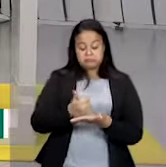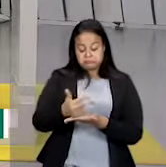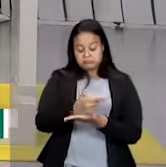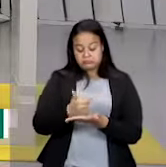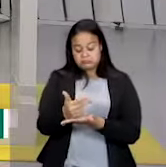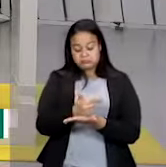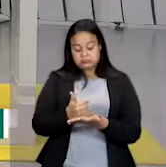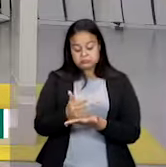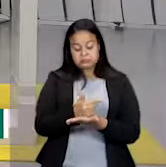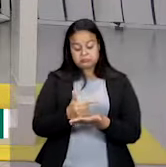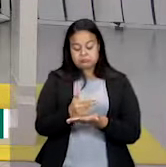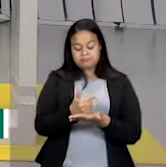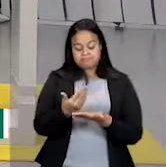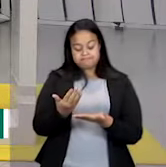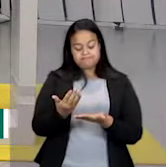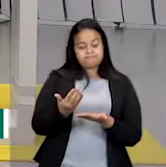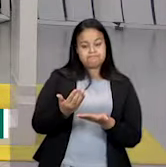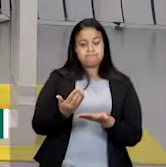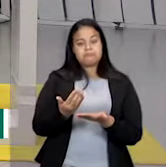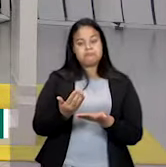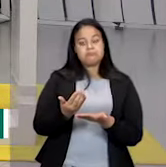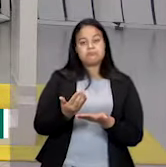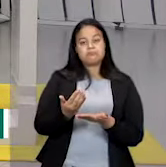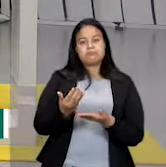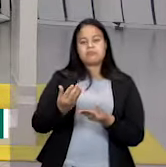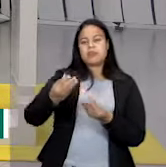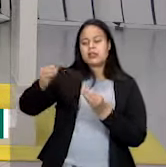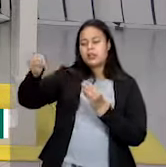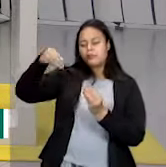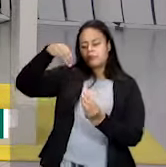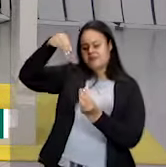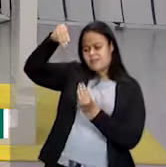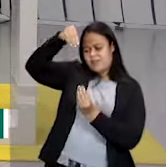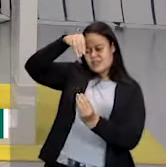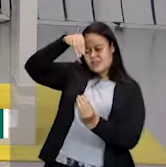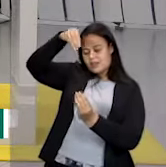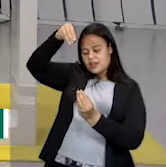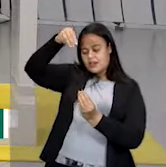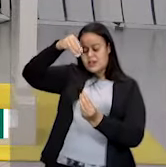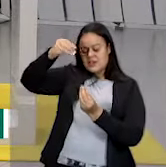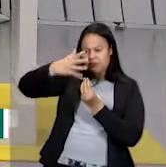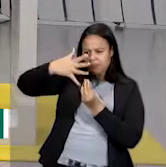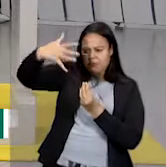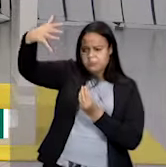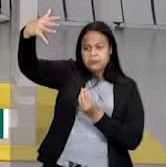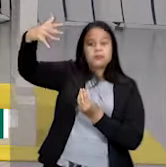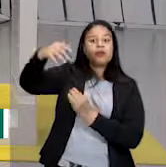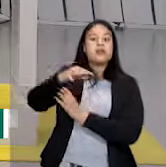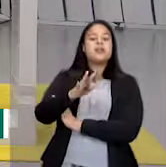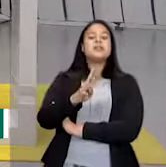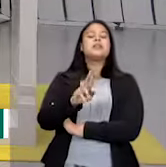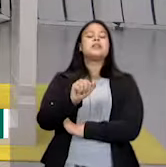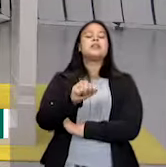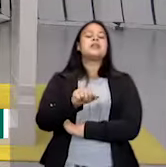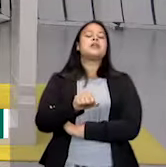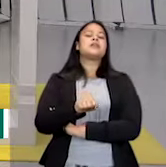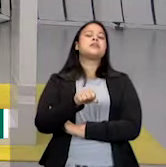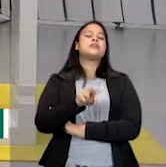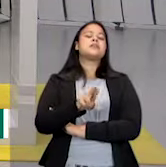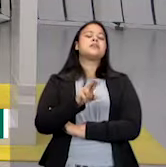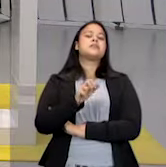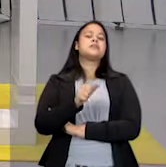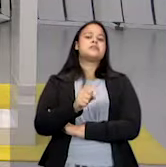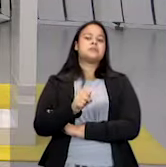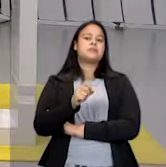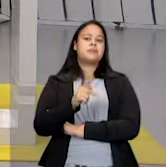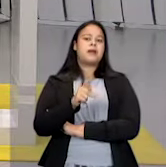pega lá uma folha, um papel que chama transparência. Não sei se vocês conhecem, mas é como se fosse um